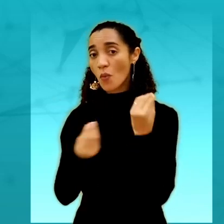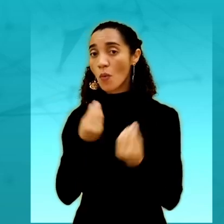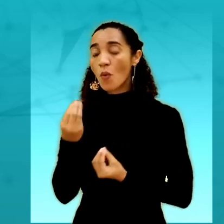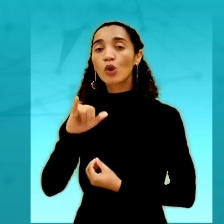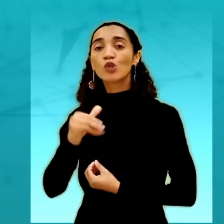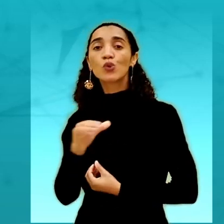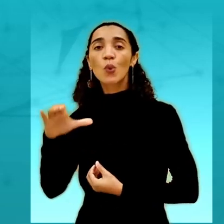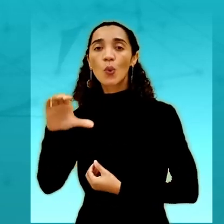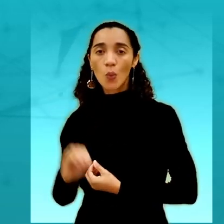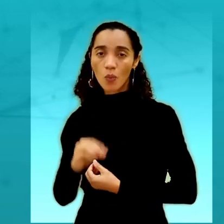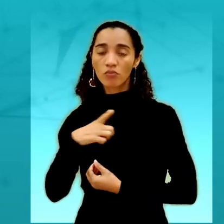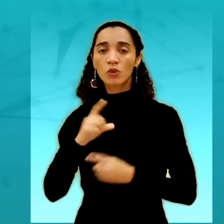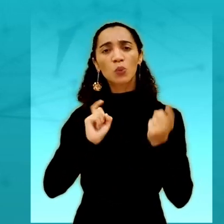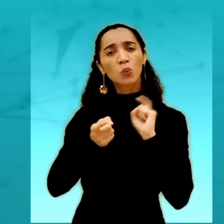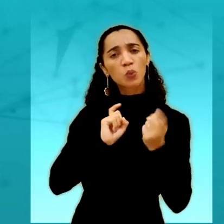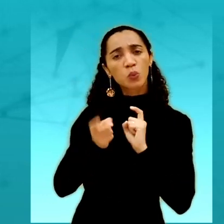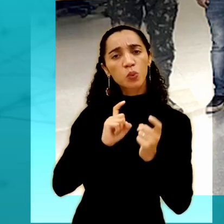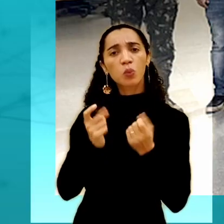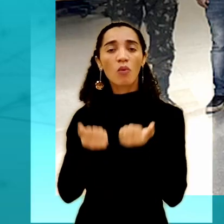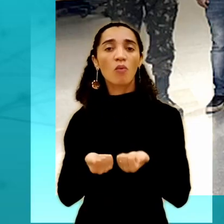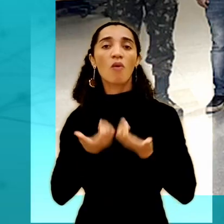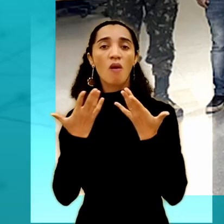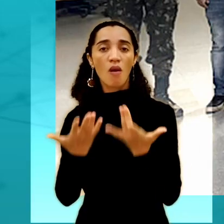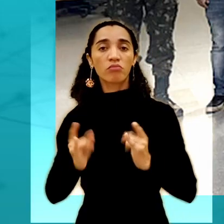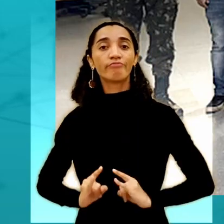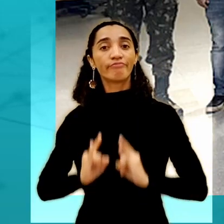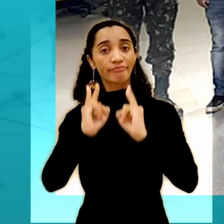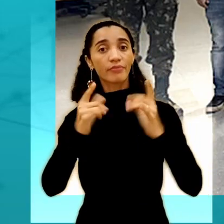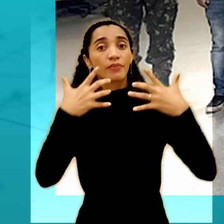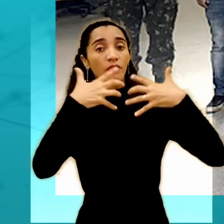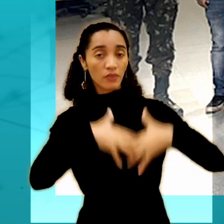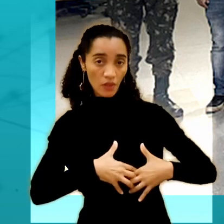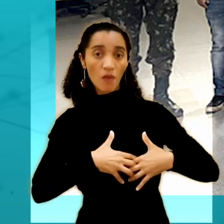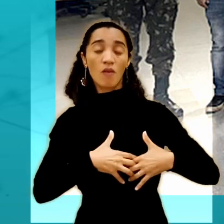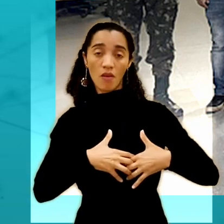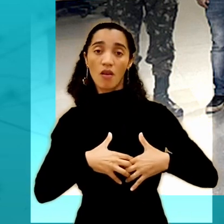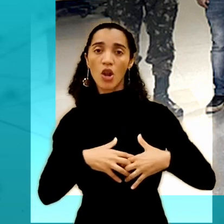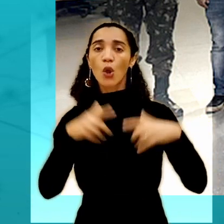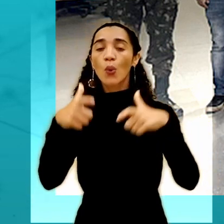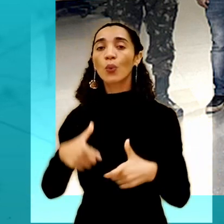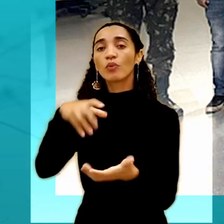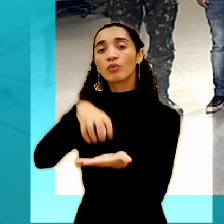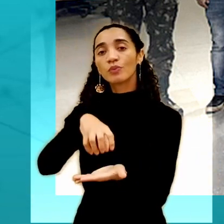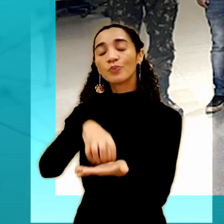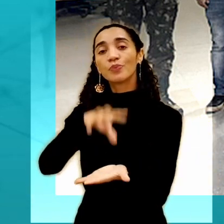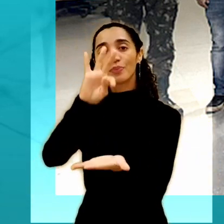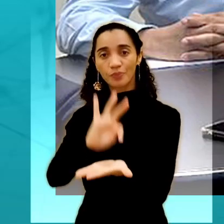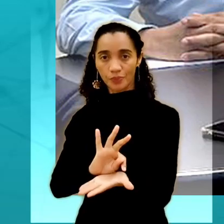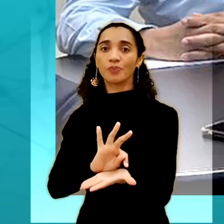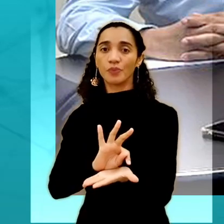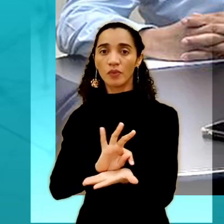de Patrimônio da União do Piauí, João Martins, se reuniram para discutir a doação para o IFP de um imóvel da União